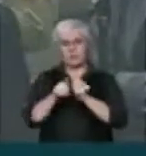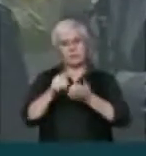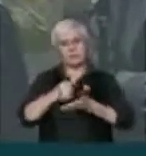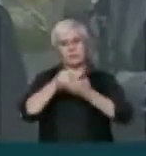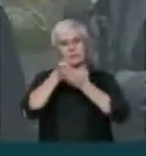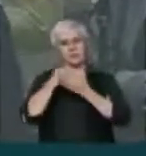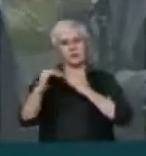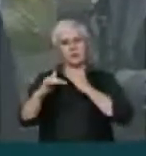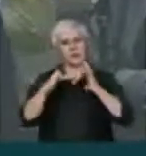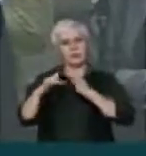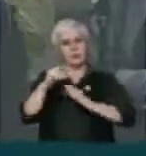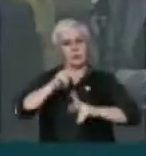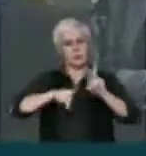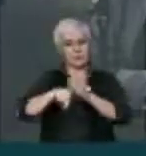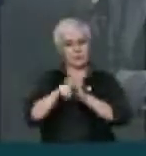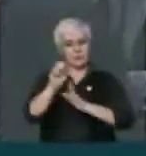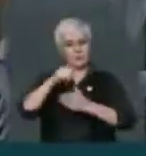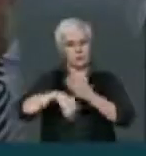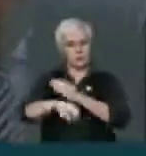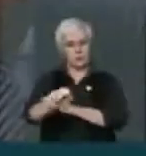populares, vota sim, senhor Presidente.